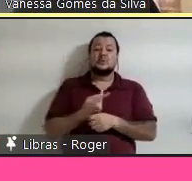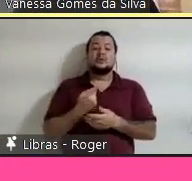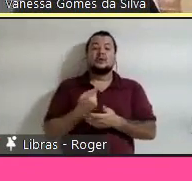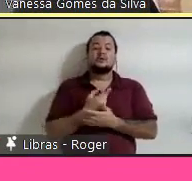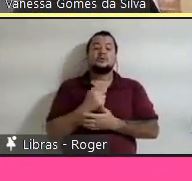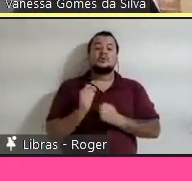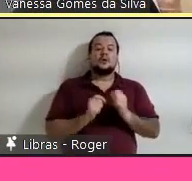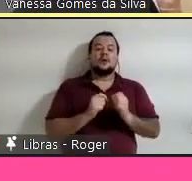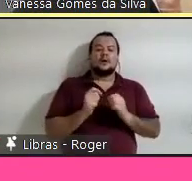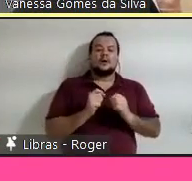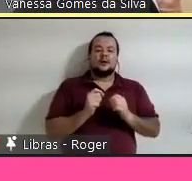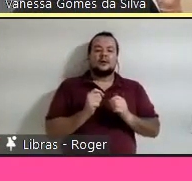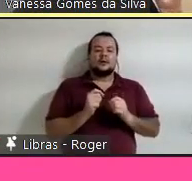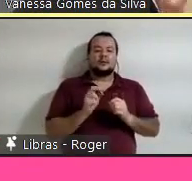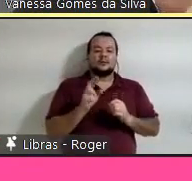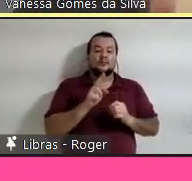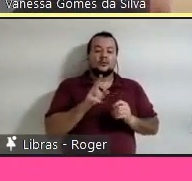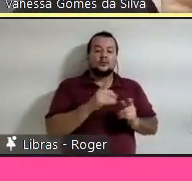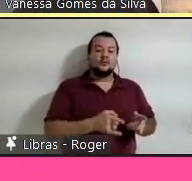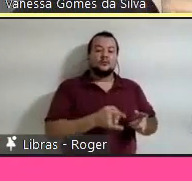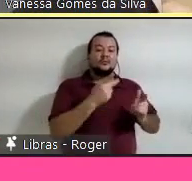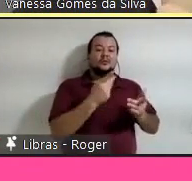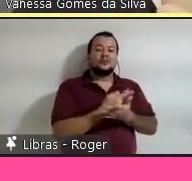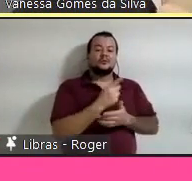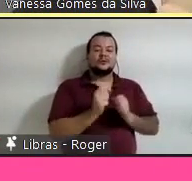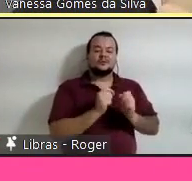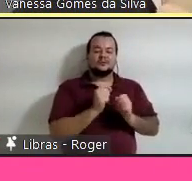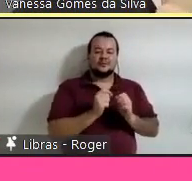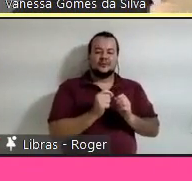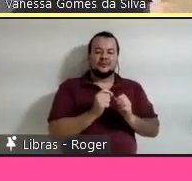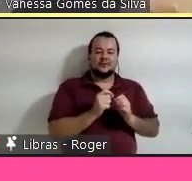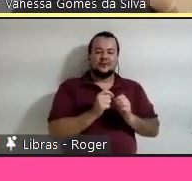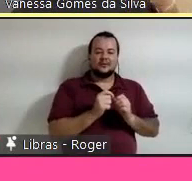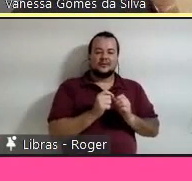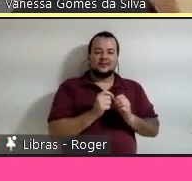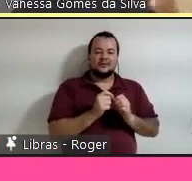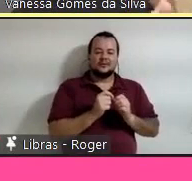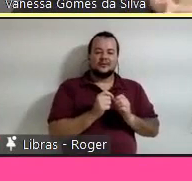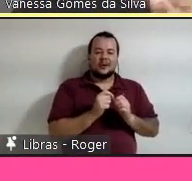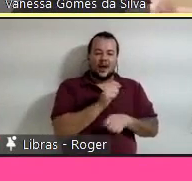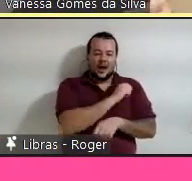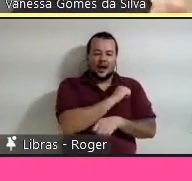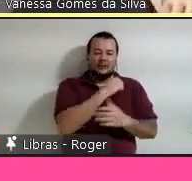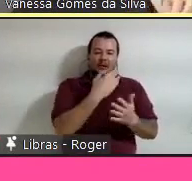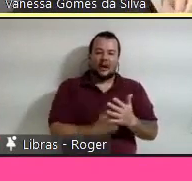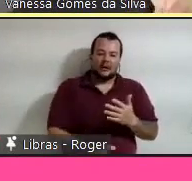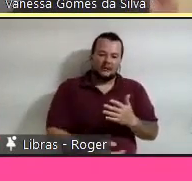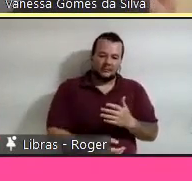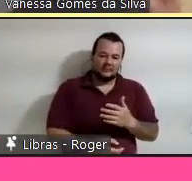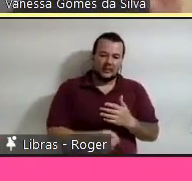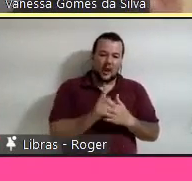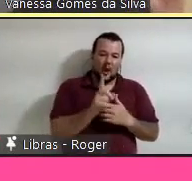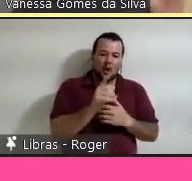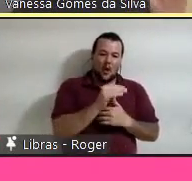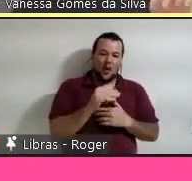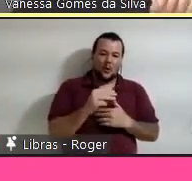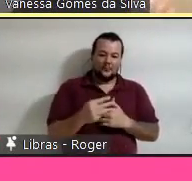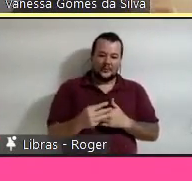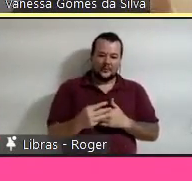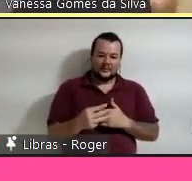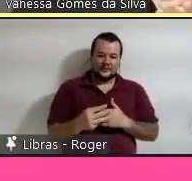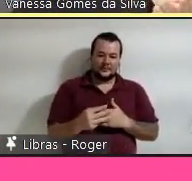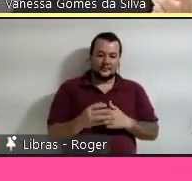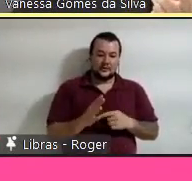edificação foi utilizada? As aulas caíram para um terço. Nós colocamos um exercício investigativo que eu vou falar rapidinho dele aqui,